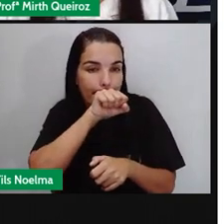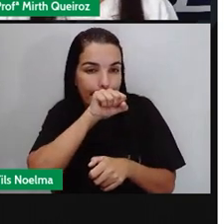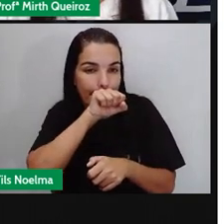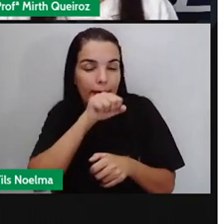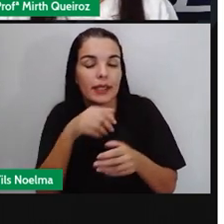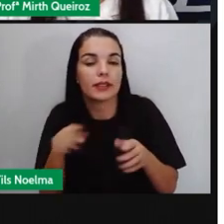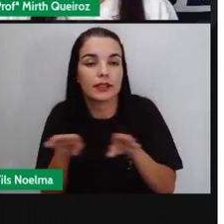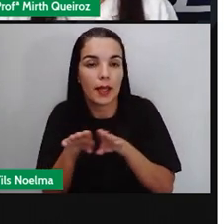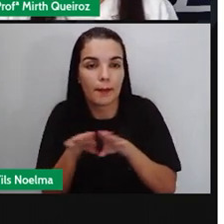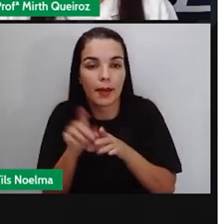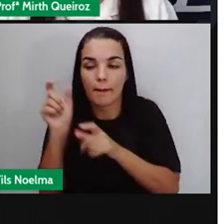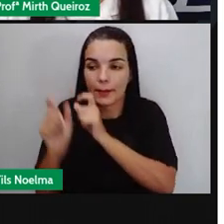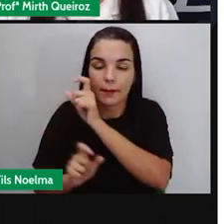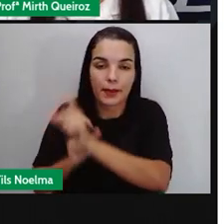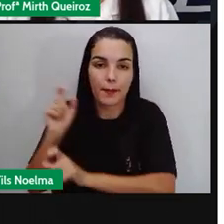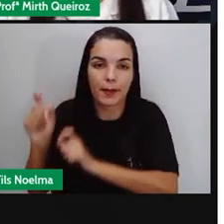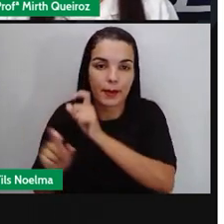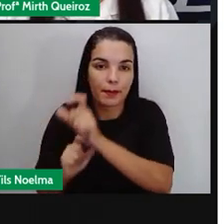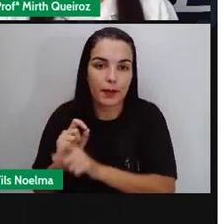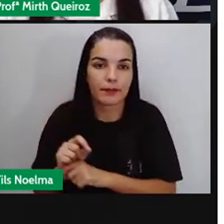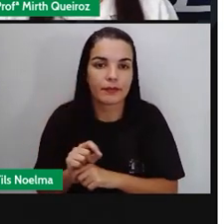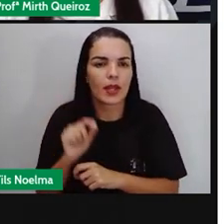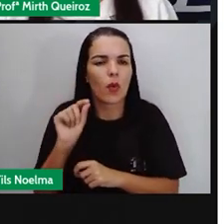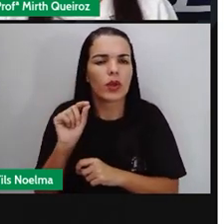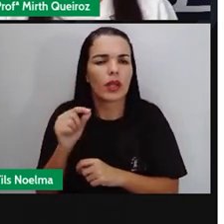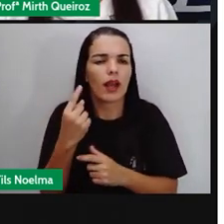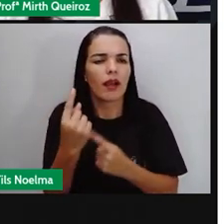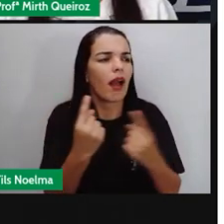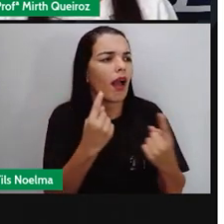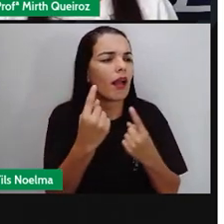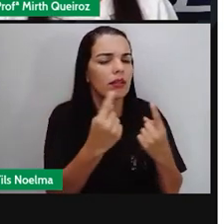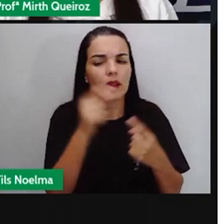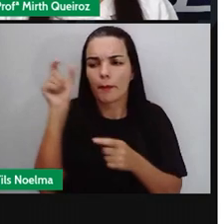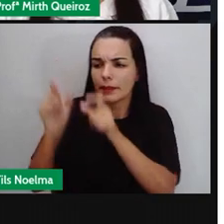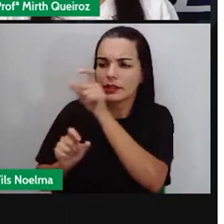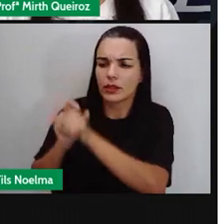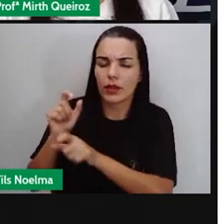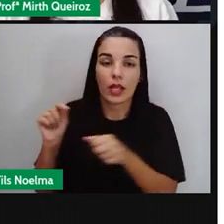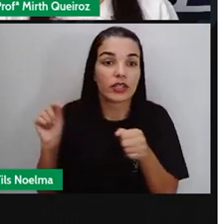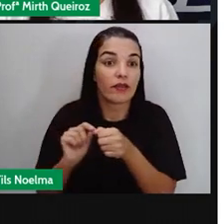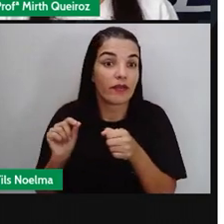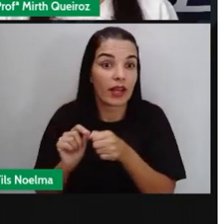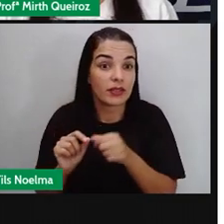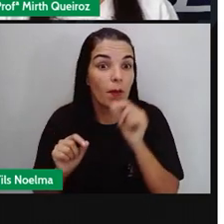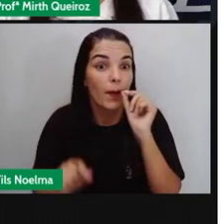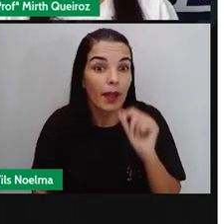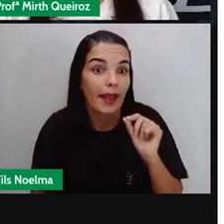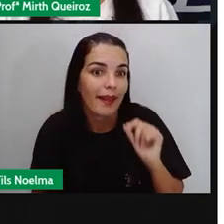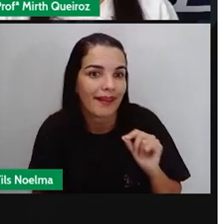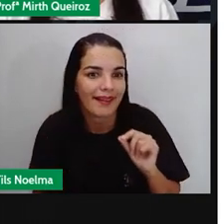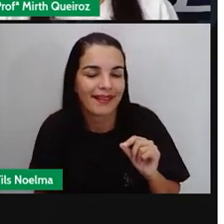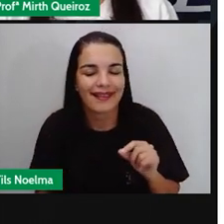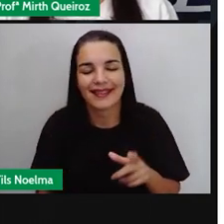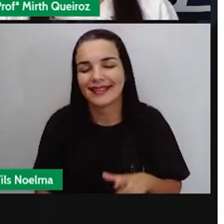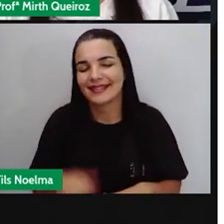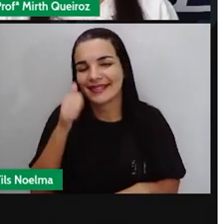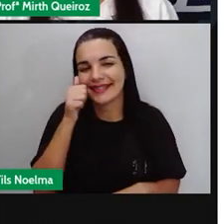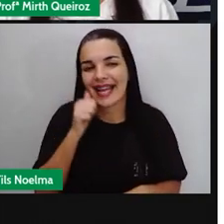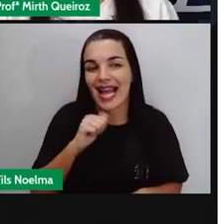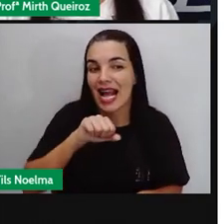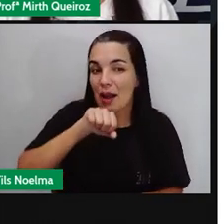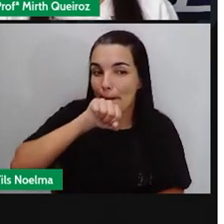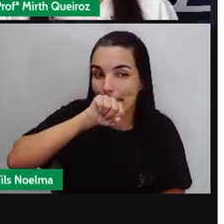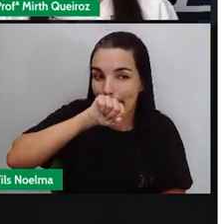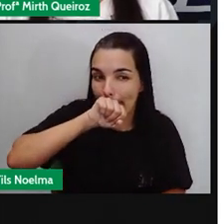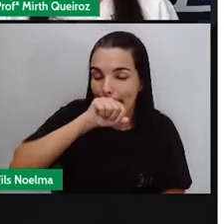aparece lá no início da história, né? O que cada personagem faz? A primeira personagem, que é a personagem da mãe Foi